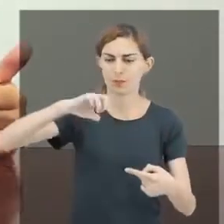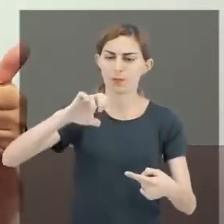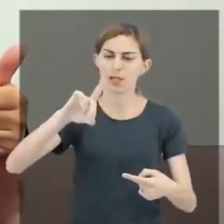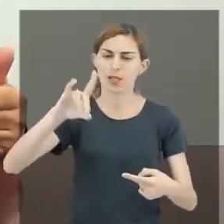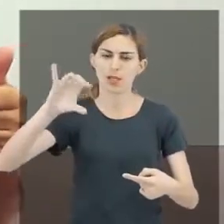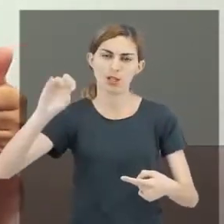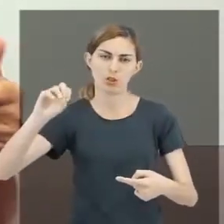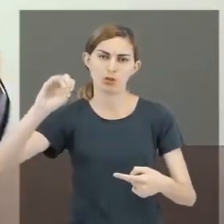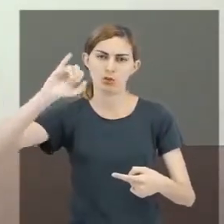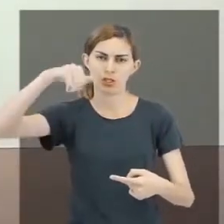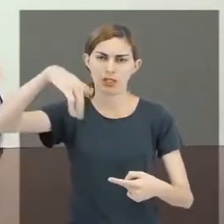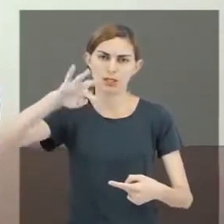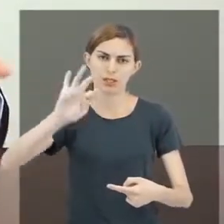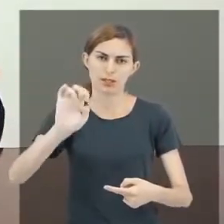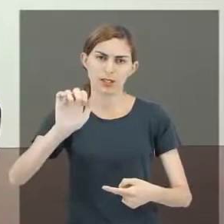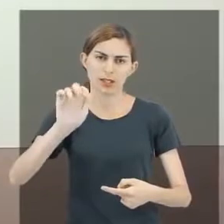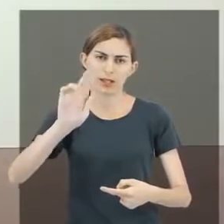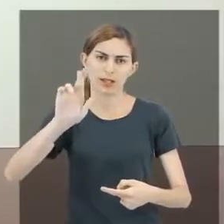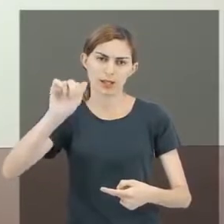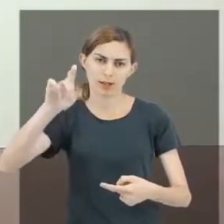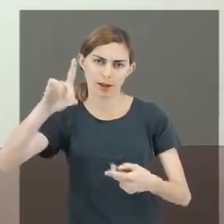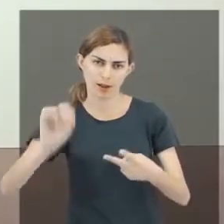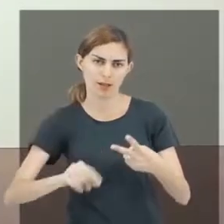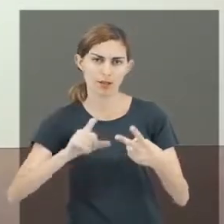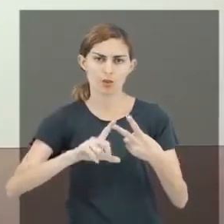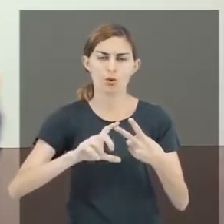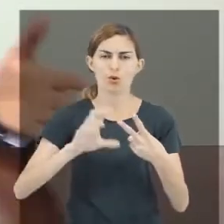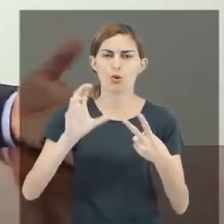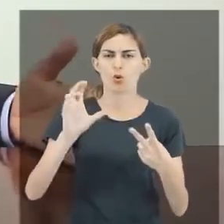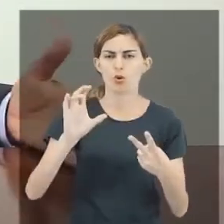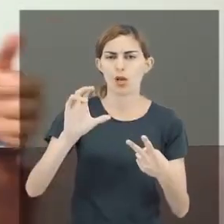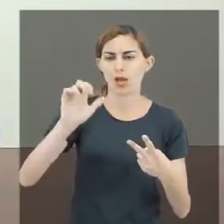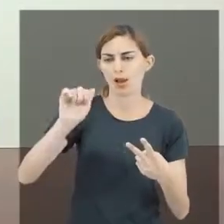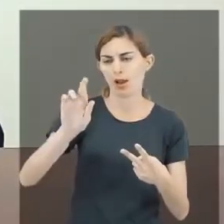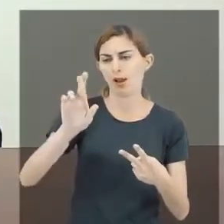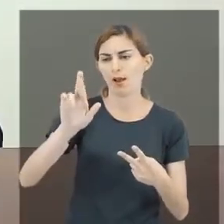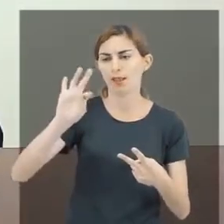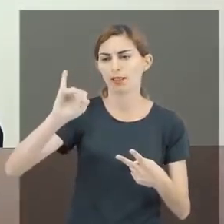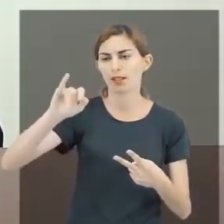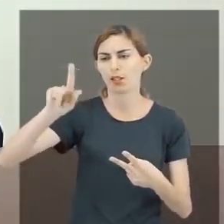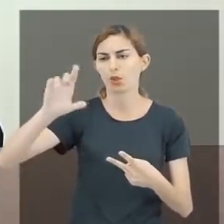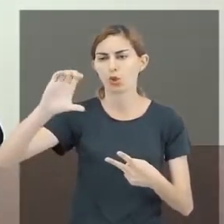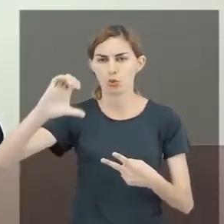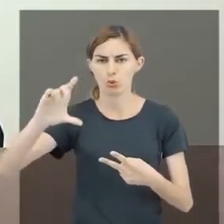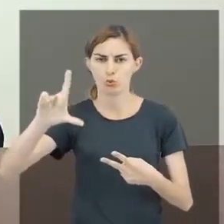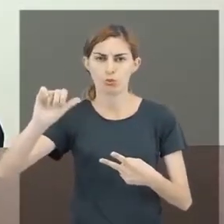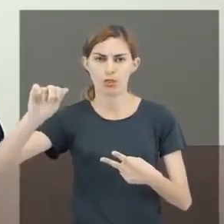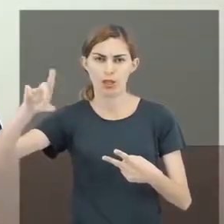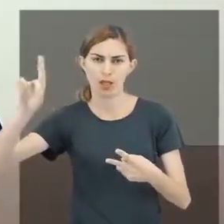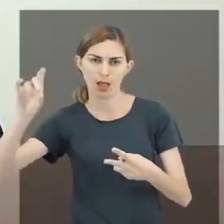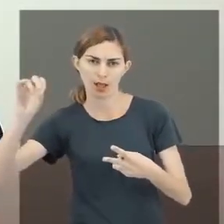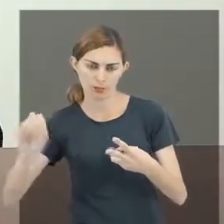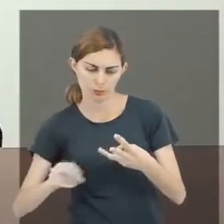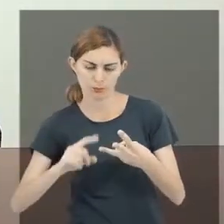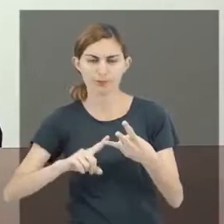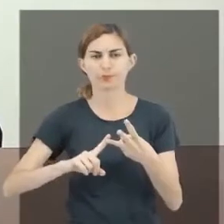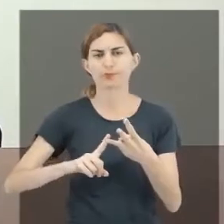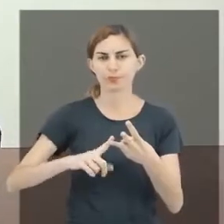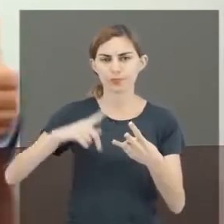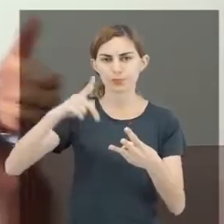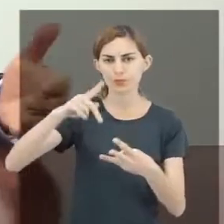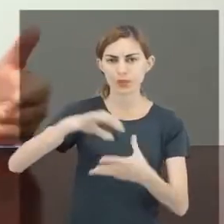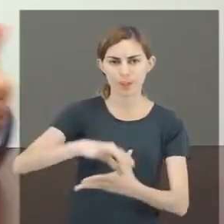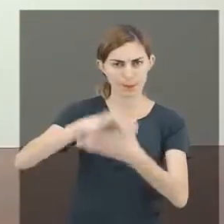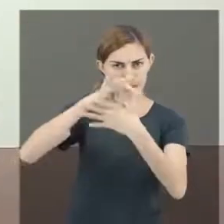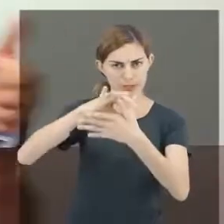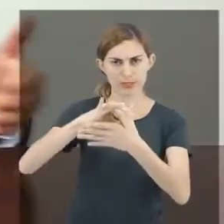médio integrado, que é o articulado, seja concomitante e seja o subsequente no presencial.